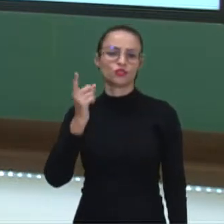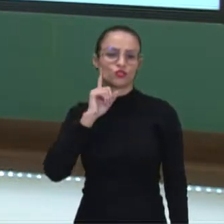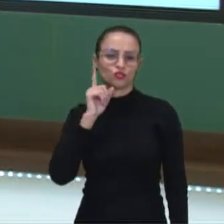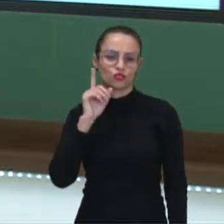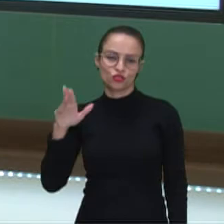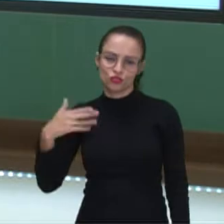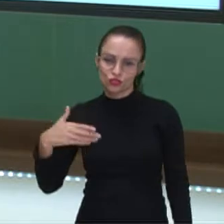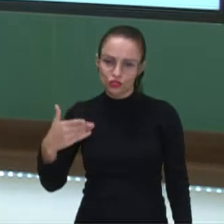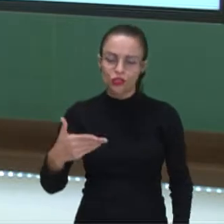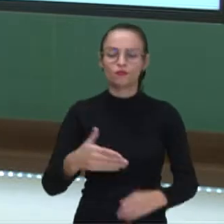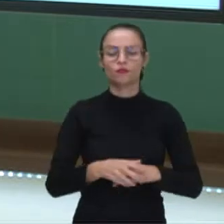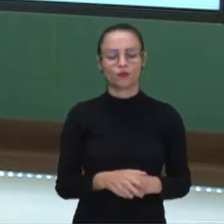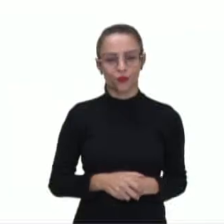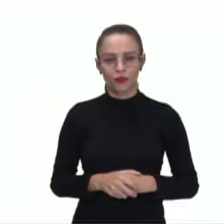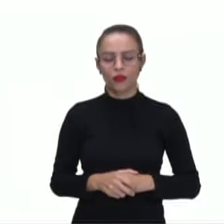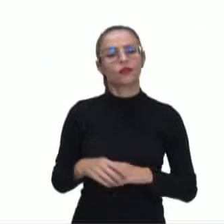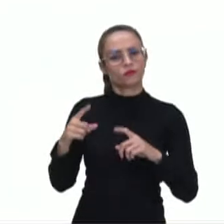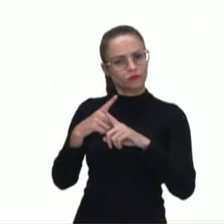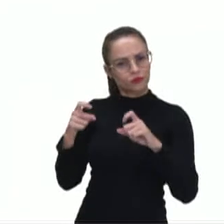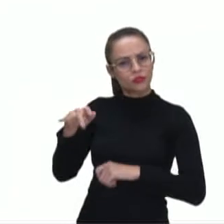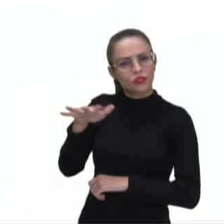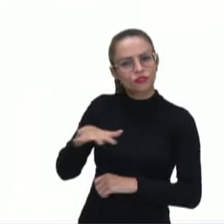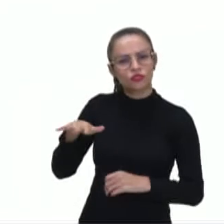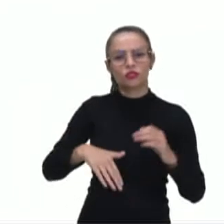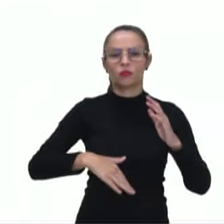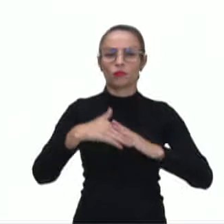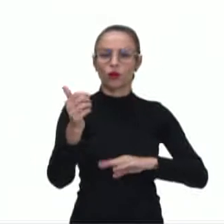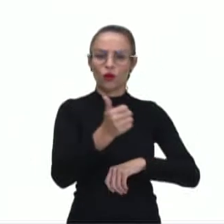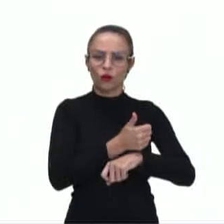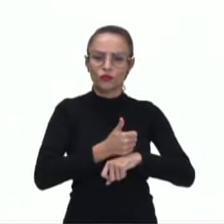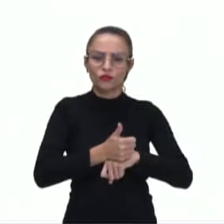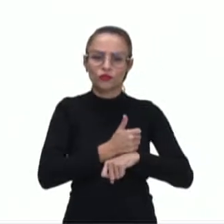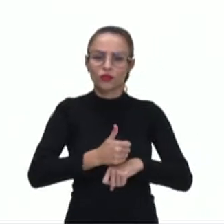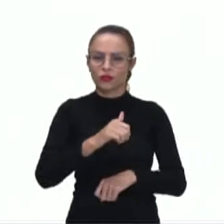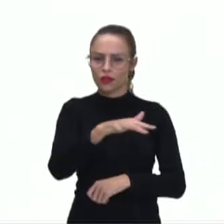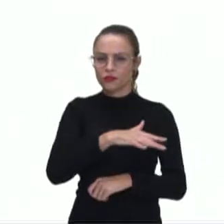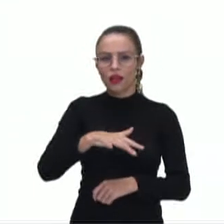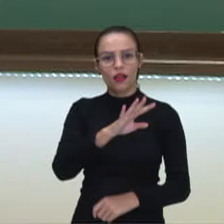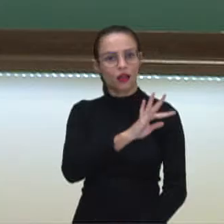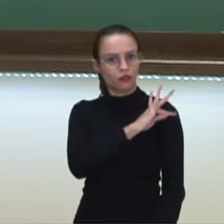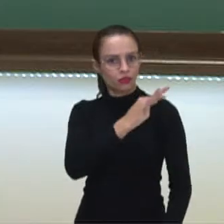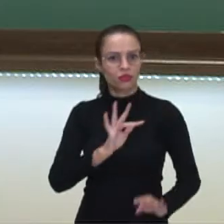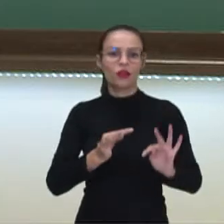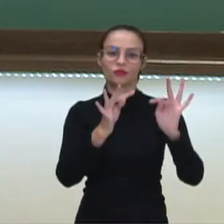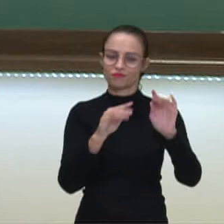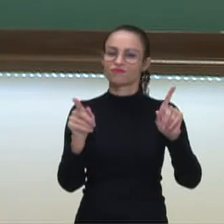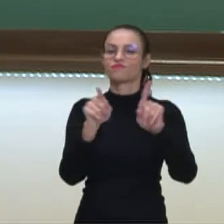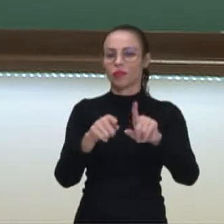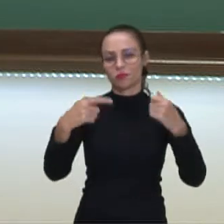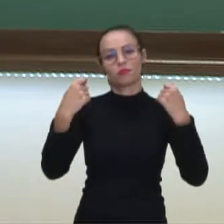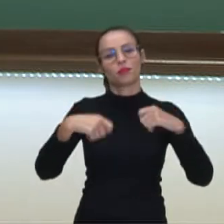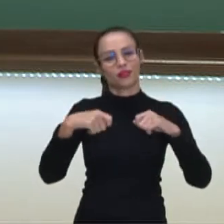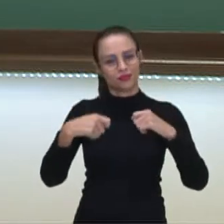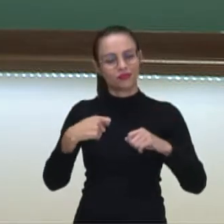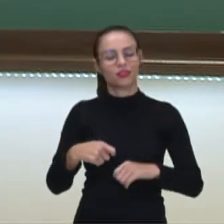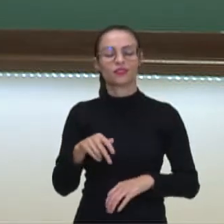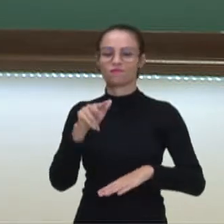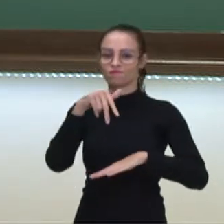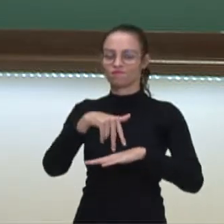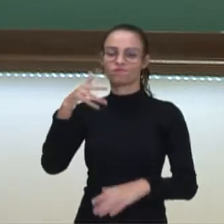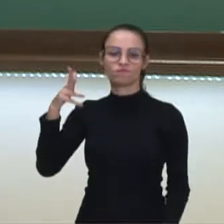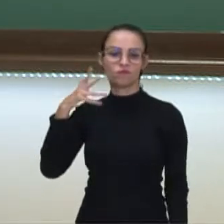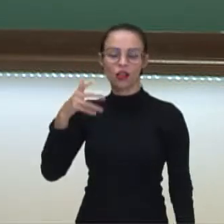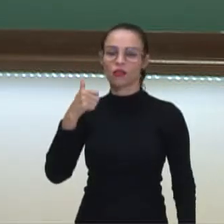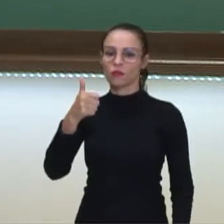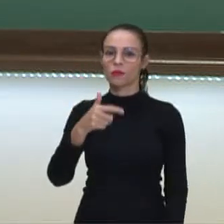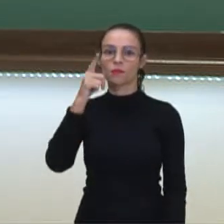dia. Mesmo cientistas e profissionais dedicados a áreas técnicas precisam recorrer à oratória para